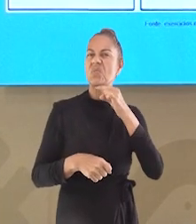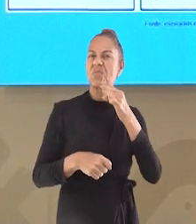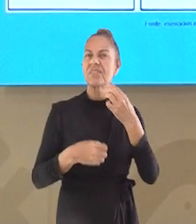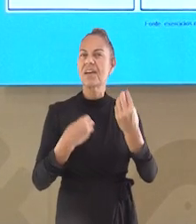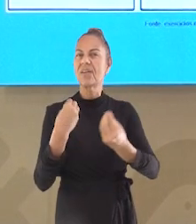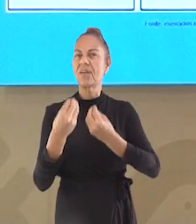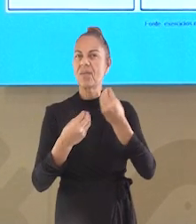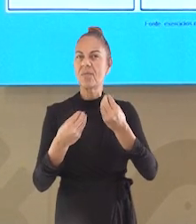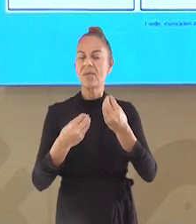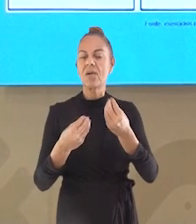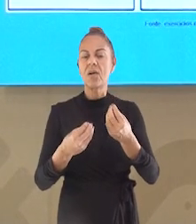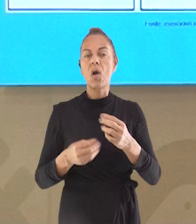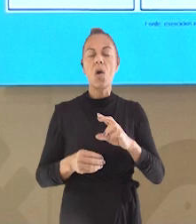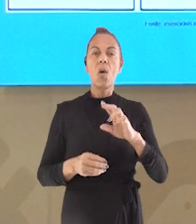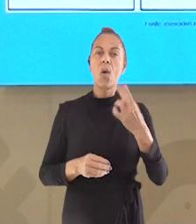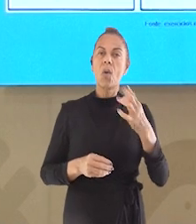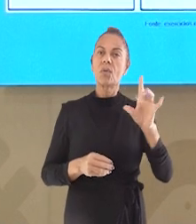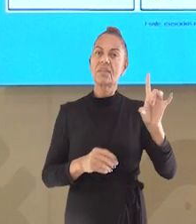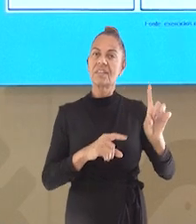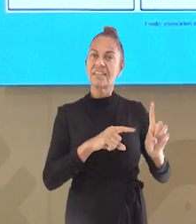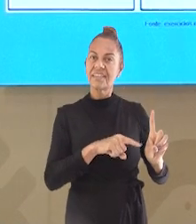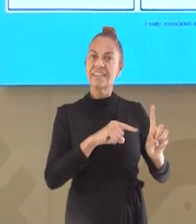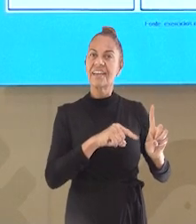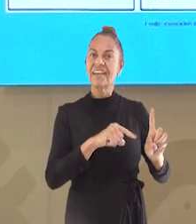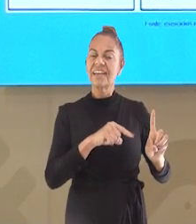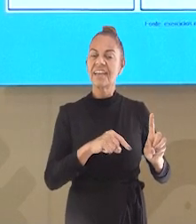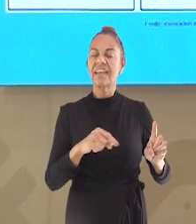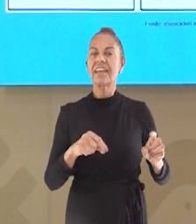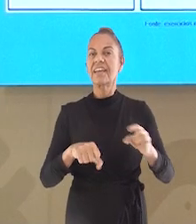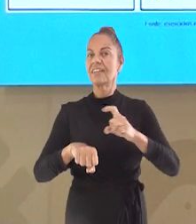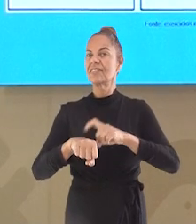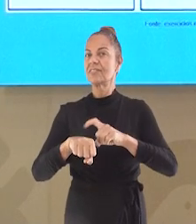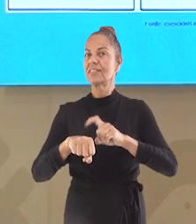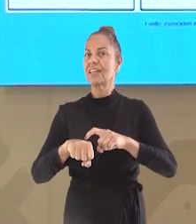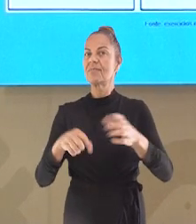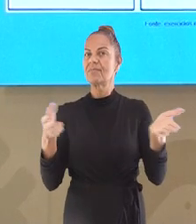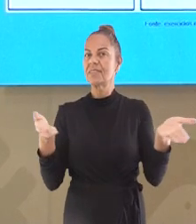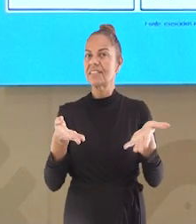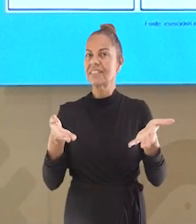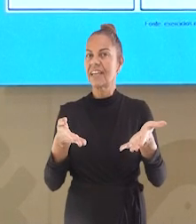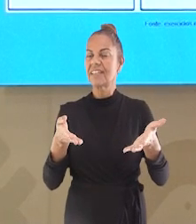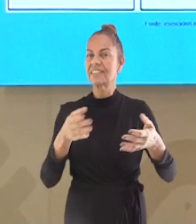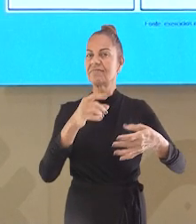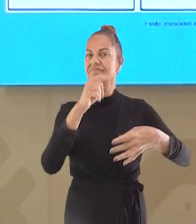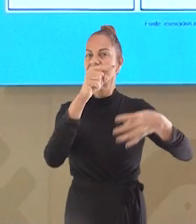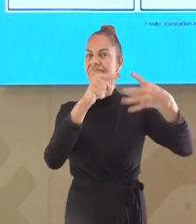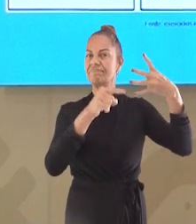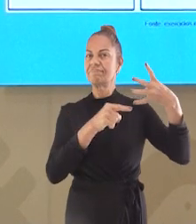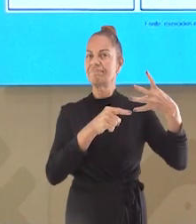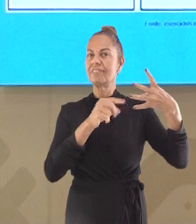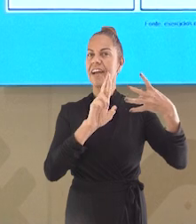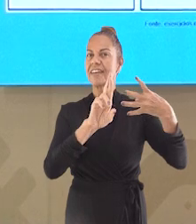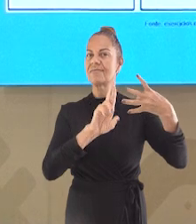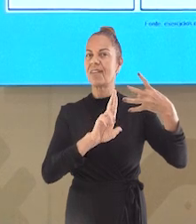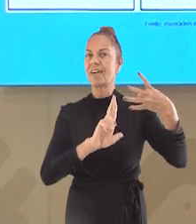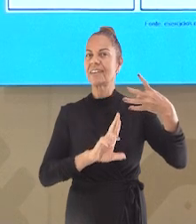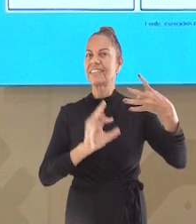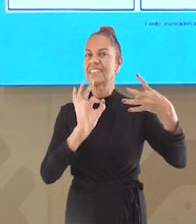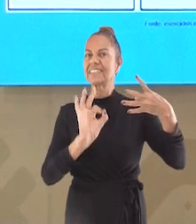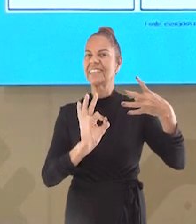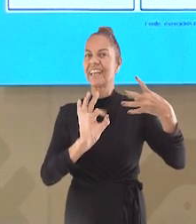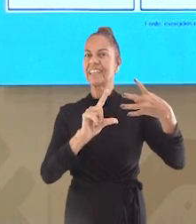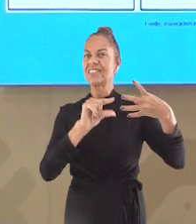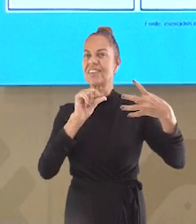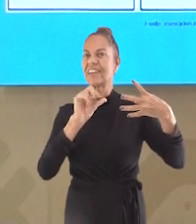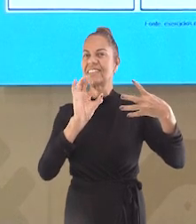letra C no presente do subjuntivo ou letra D no presente. Eu vou dar